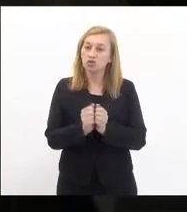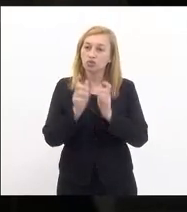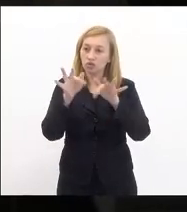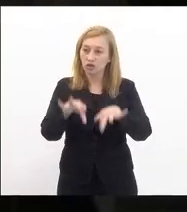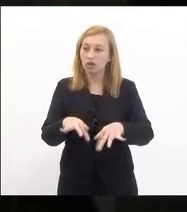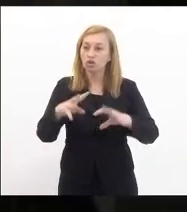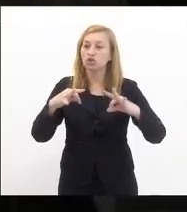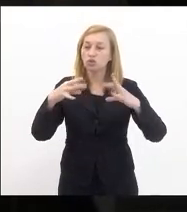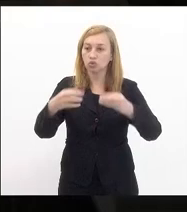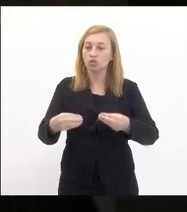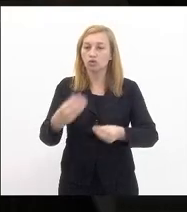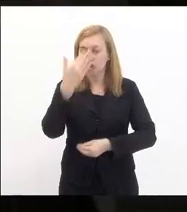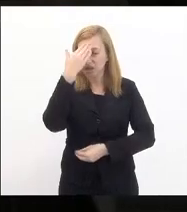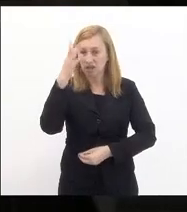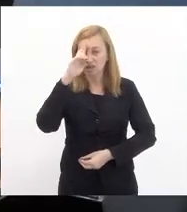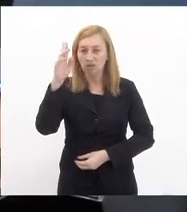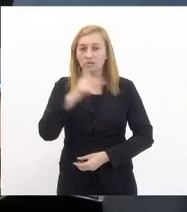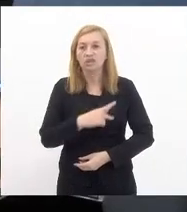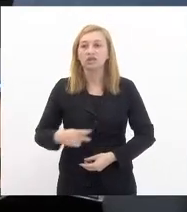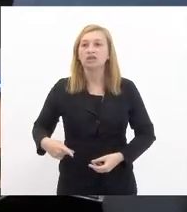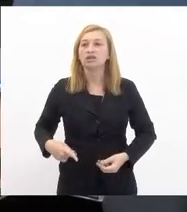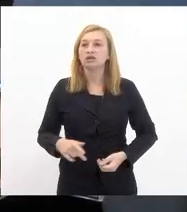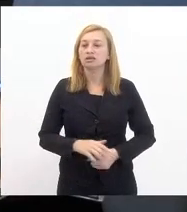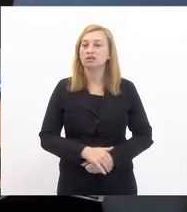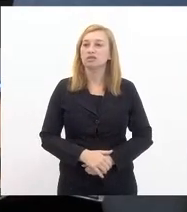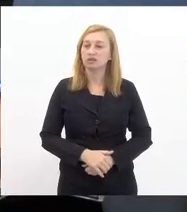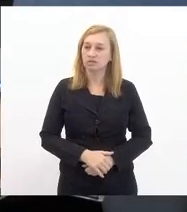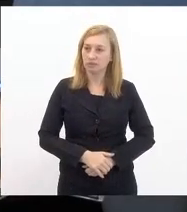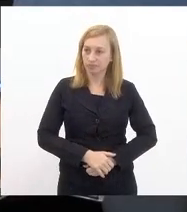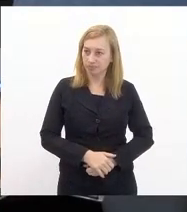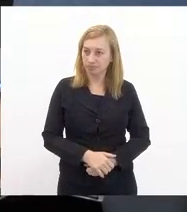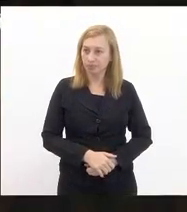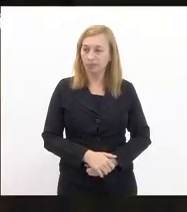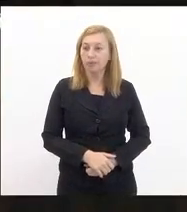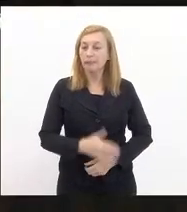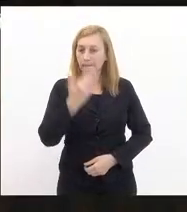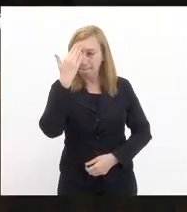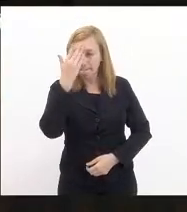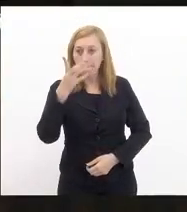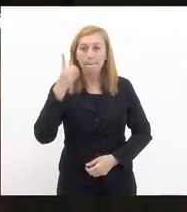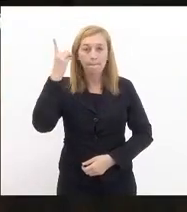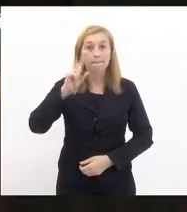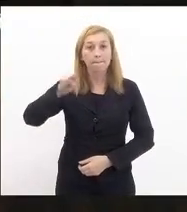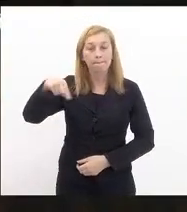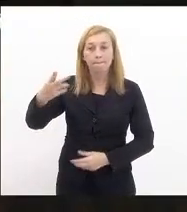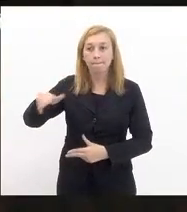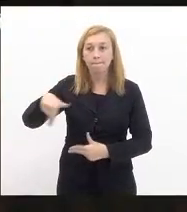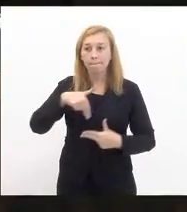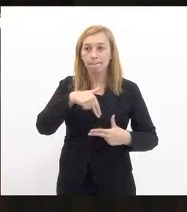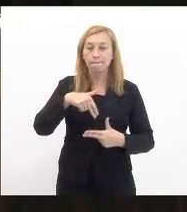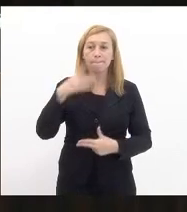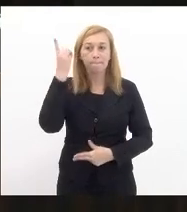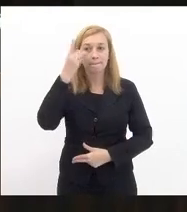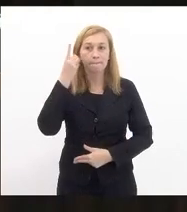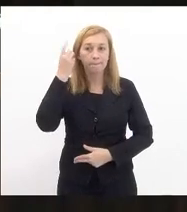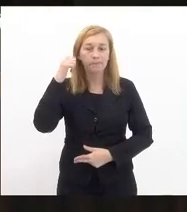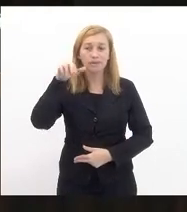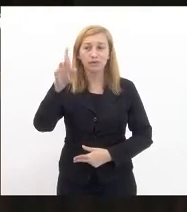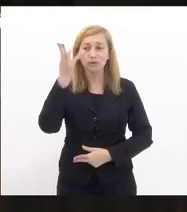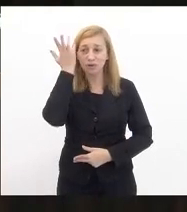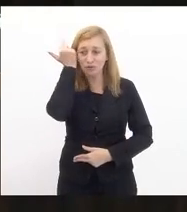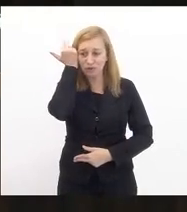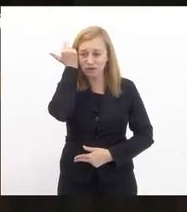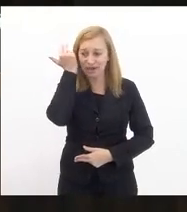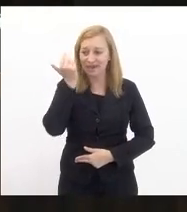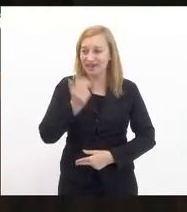sobre tudo muito obrigado senhora presidente obrigado deputado o próximo orador escrito é o deputado Eliomar Coelho vossa